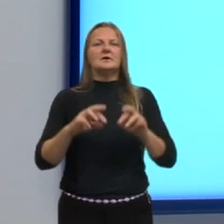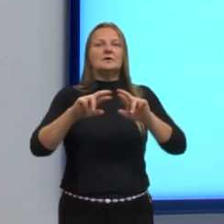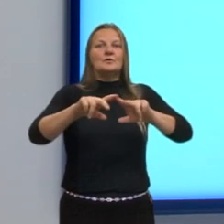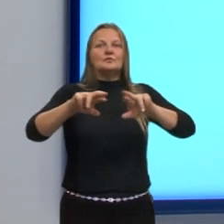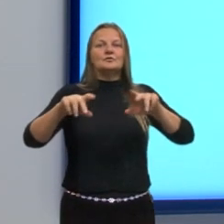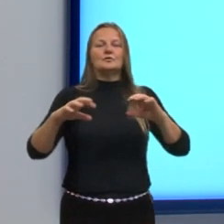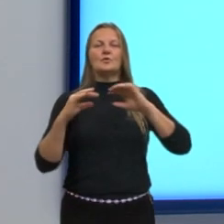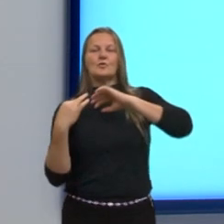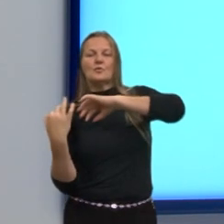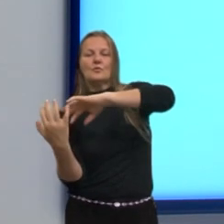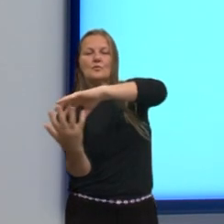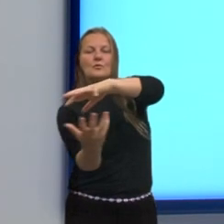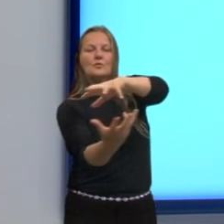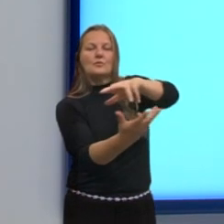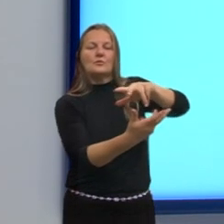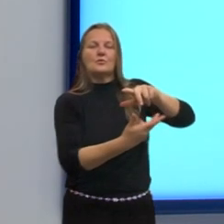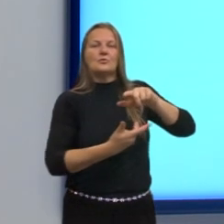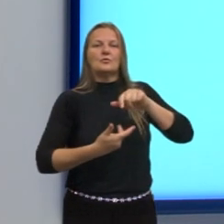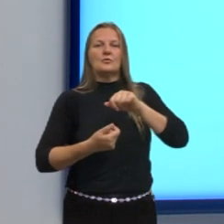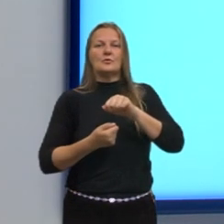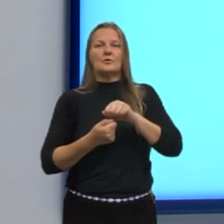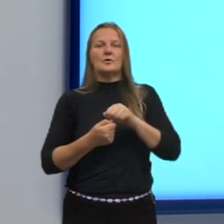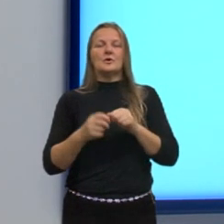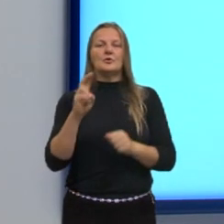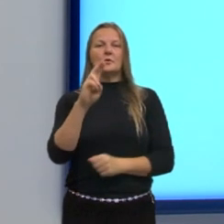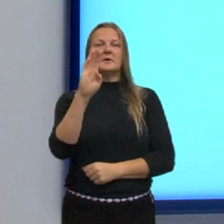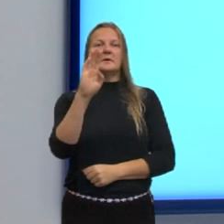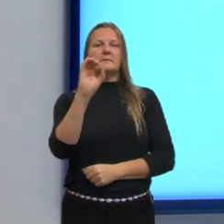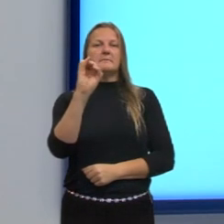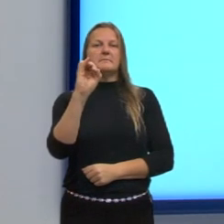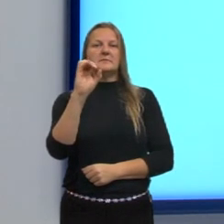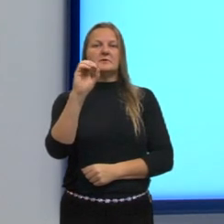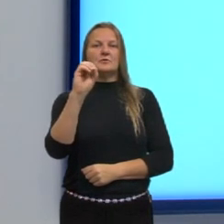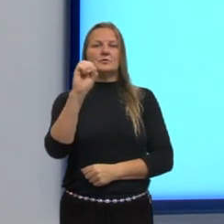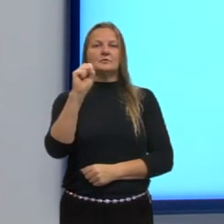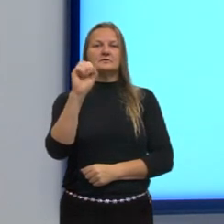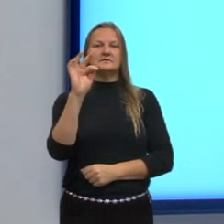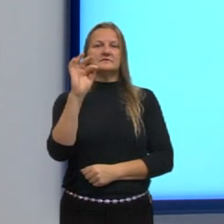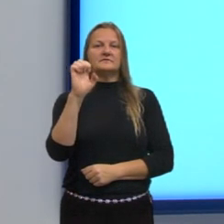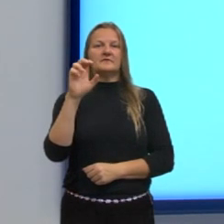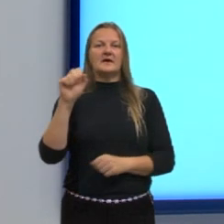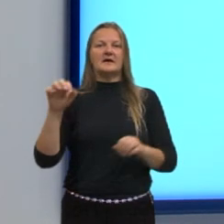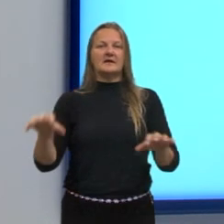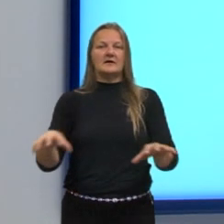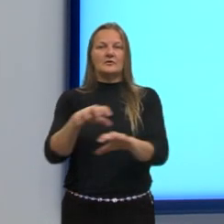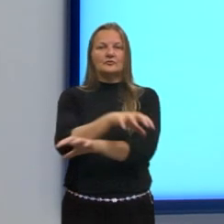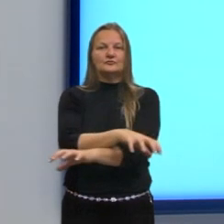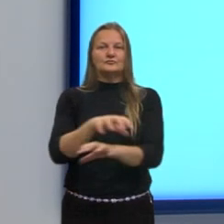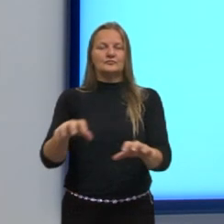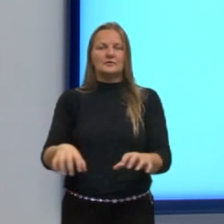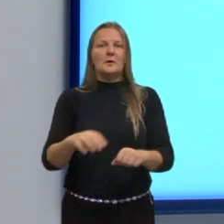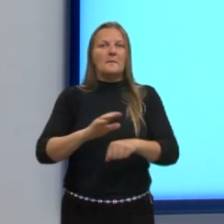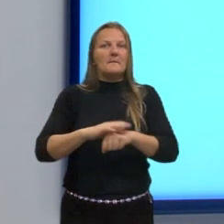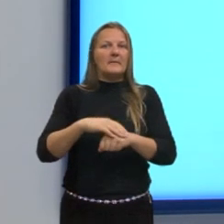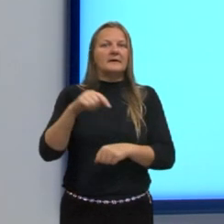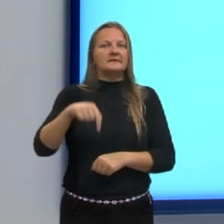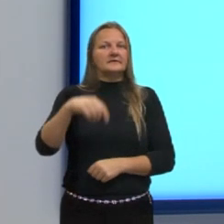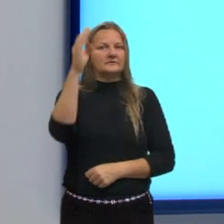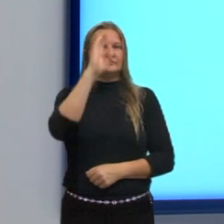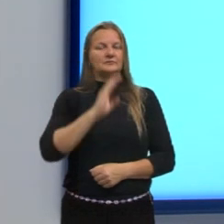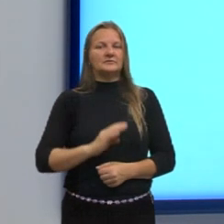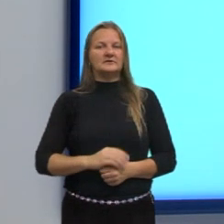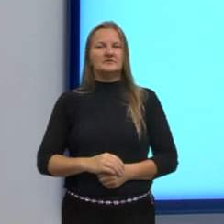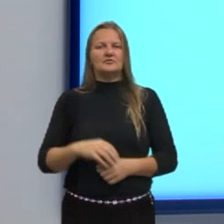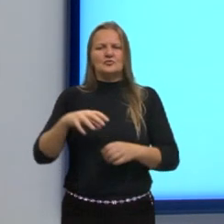do planeta formam, então, a biosfera. Temos os biomas, os principais brasileiros, então, temos a